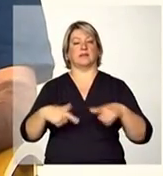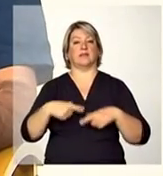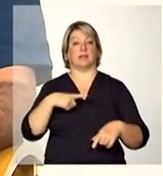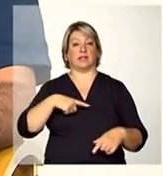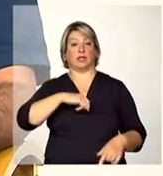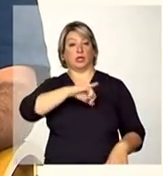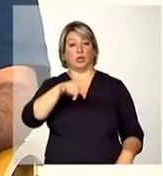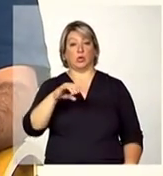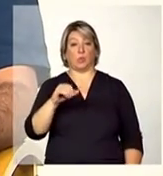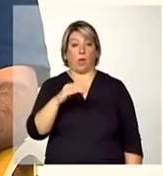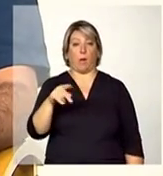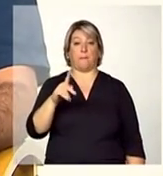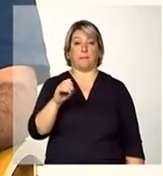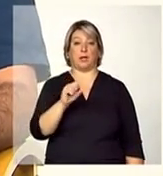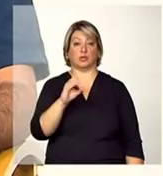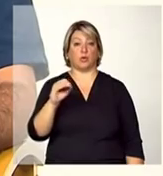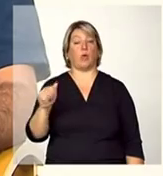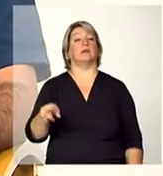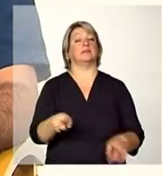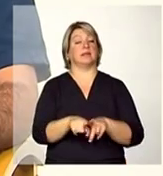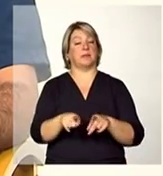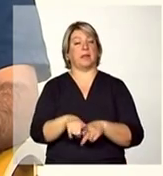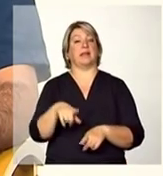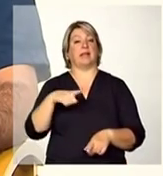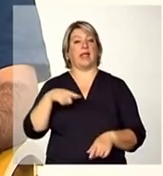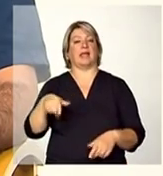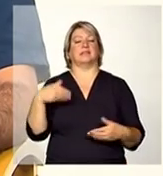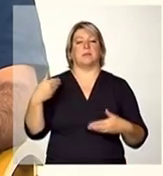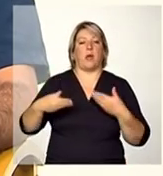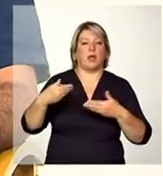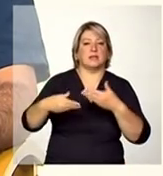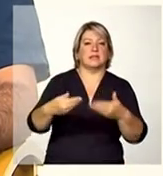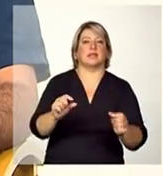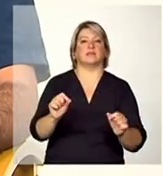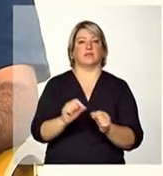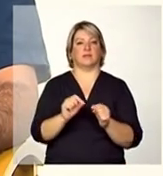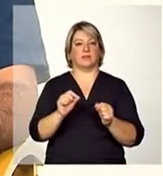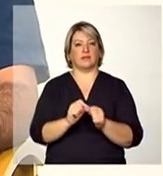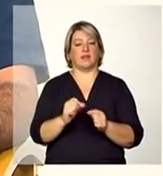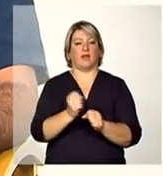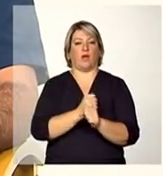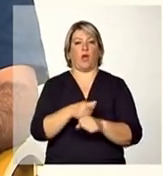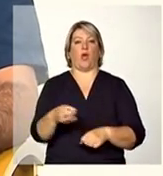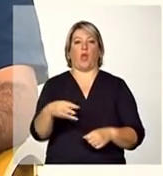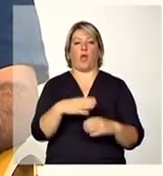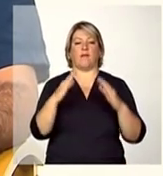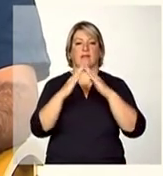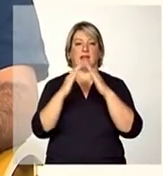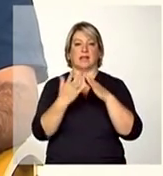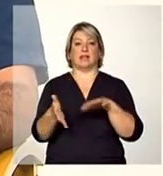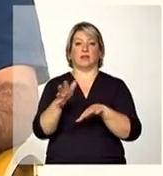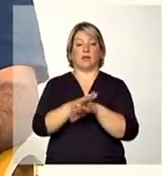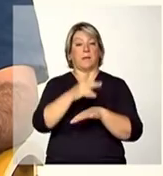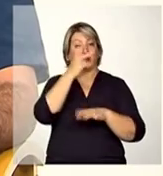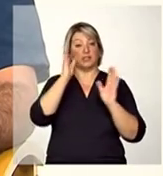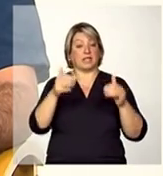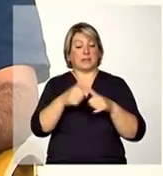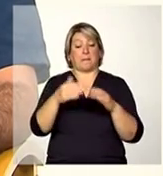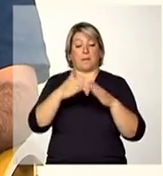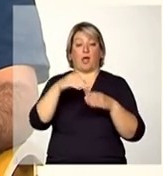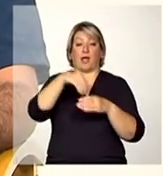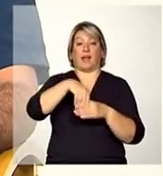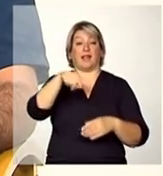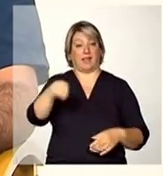também está com esse processo de construção da nova residência inclusiva as pessoas já estão morando lá